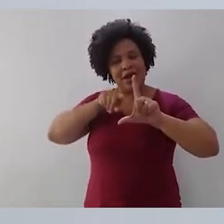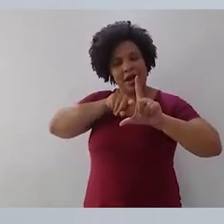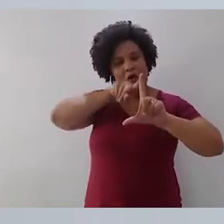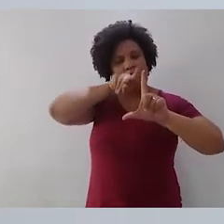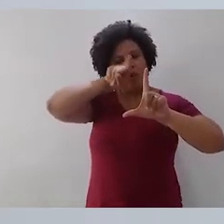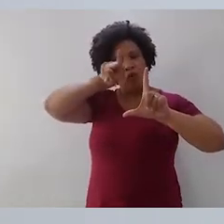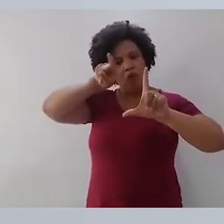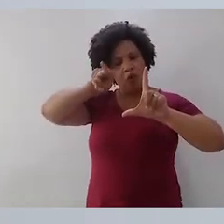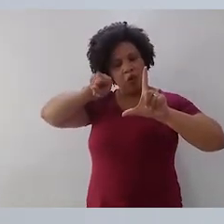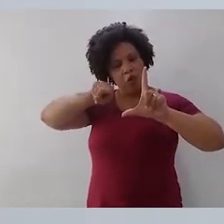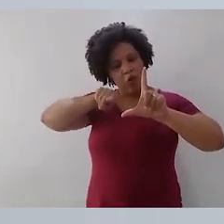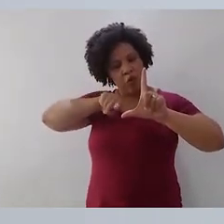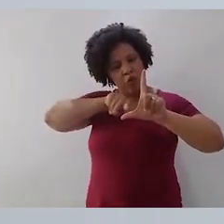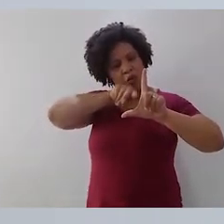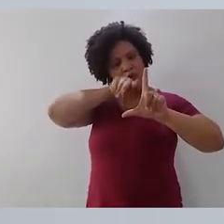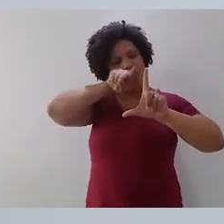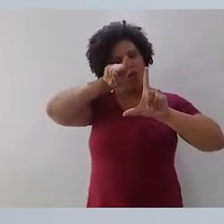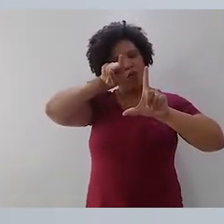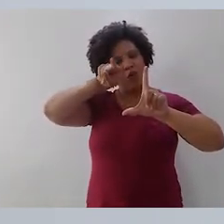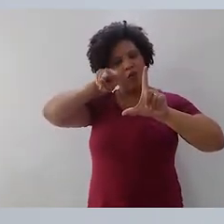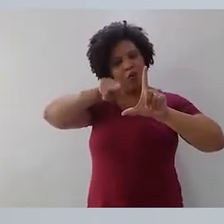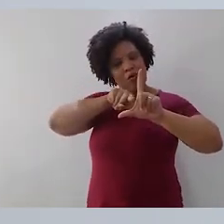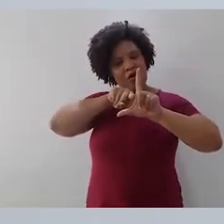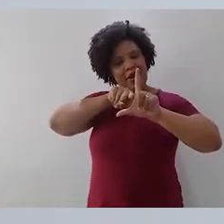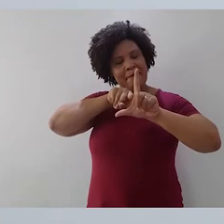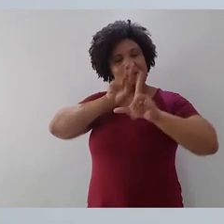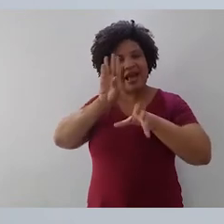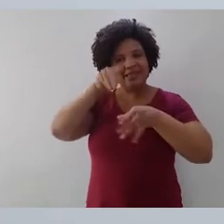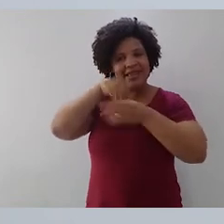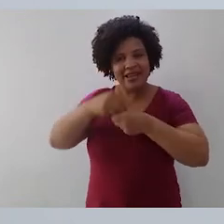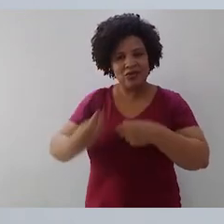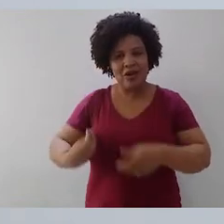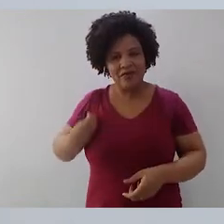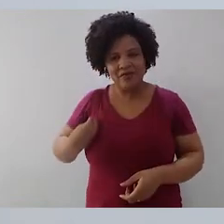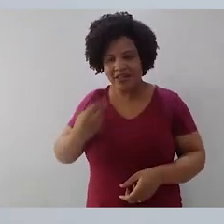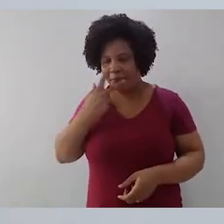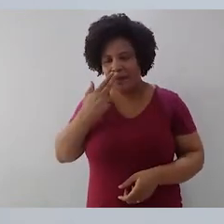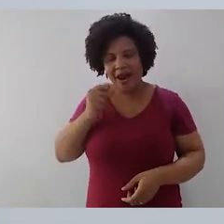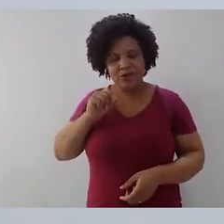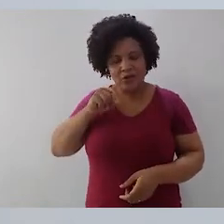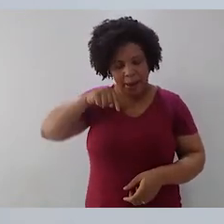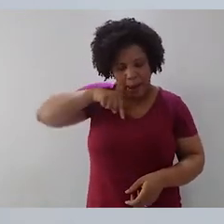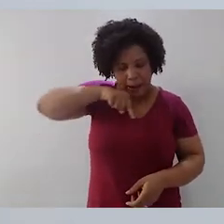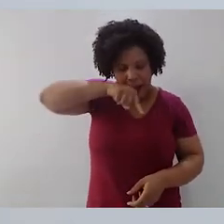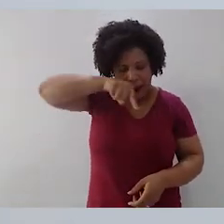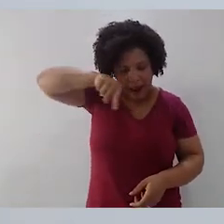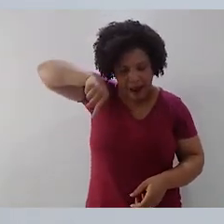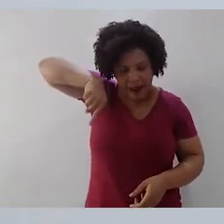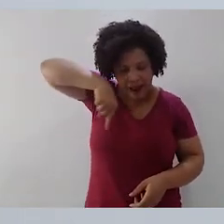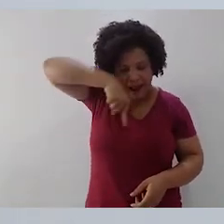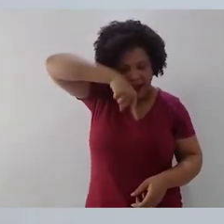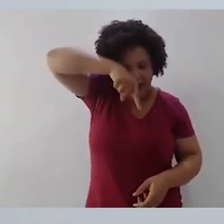de cima, mas se a gente observar de fato, é uma espiral que cada vez a gente passa parecendo pelos mesmos processos,